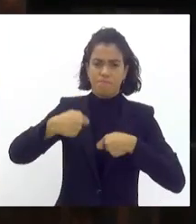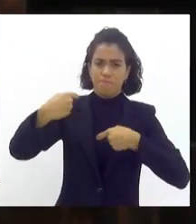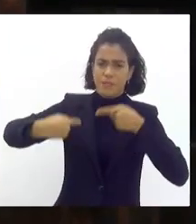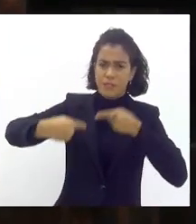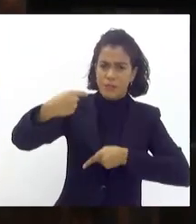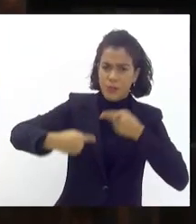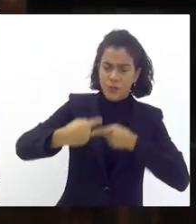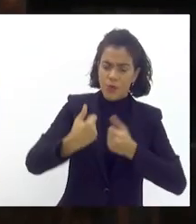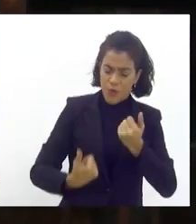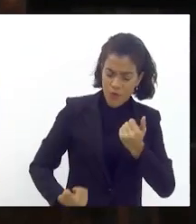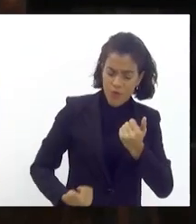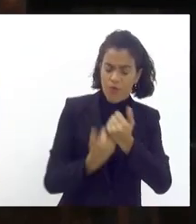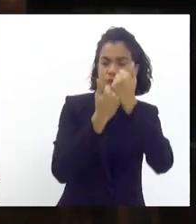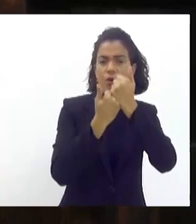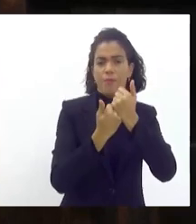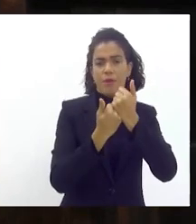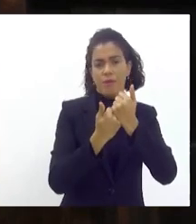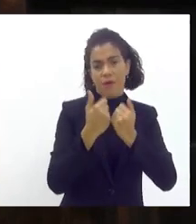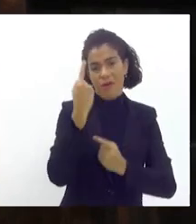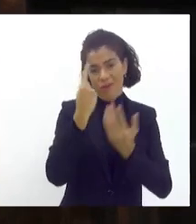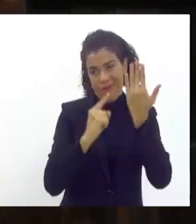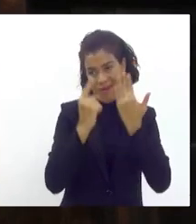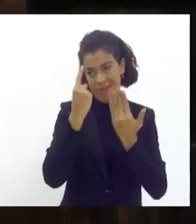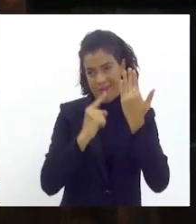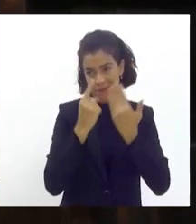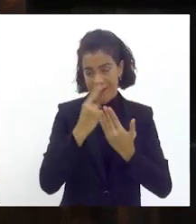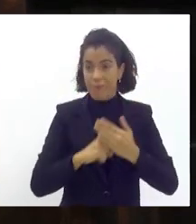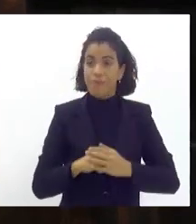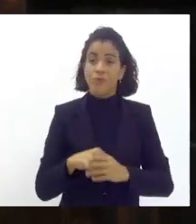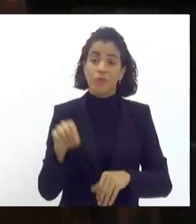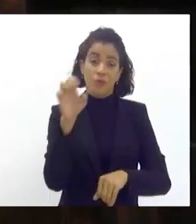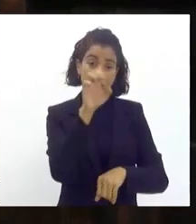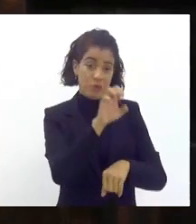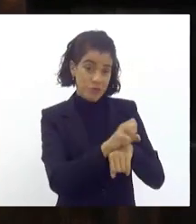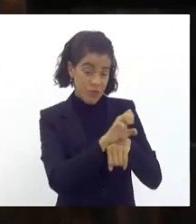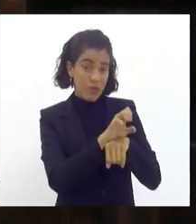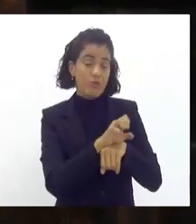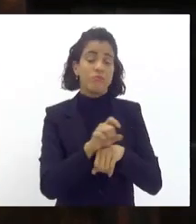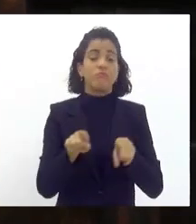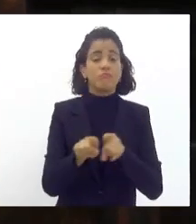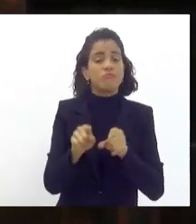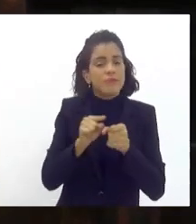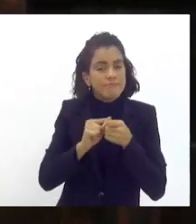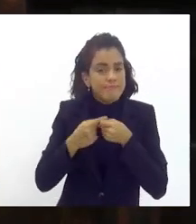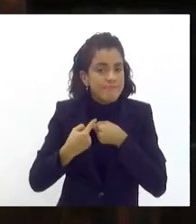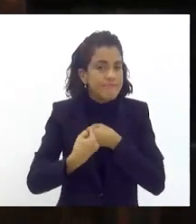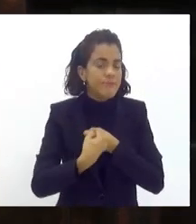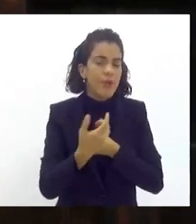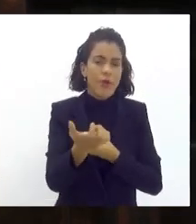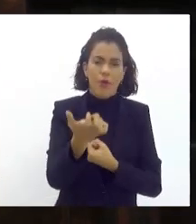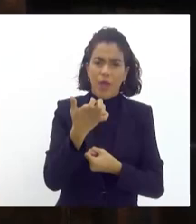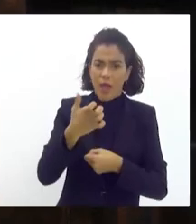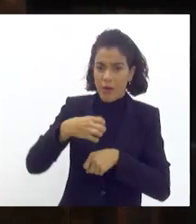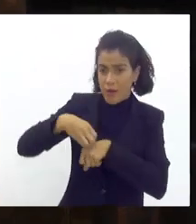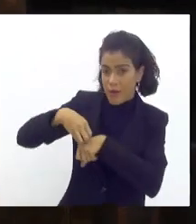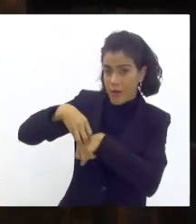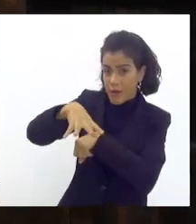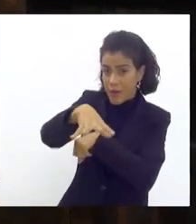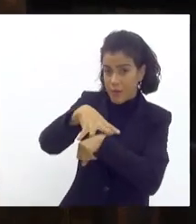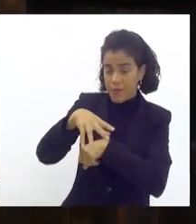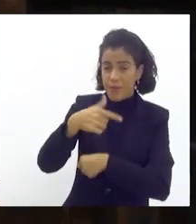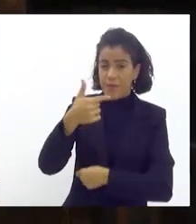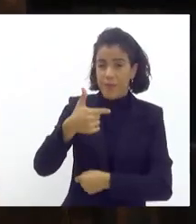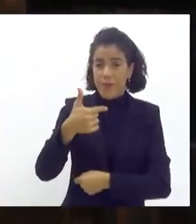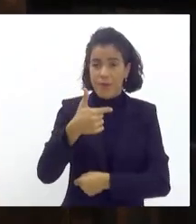fomento ao carnaval e termos isso colocado na agenda do estado e também das nossas cidades eu quero aqui dizer vice